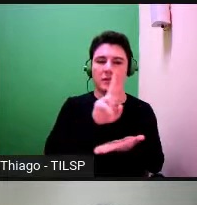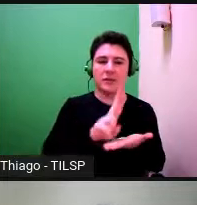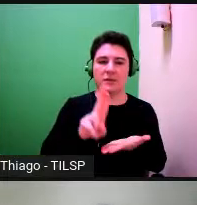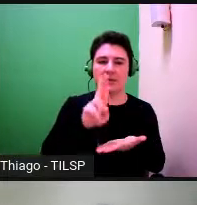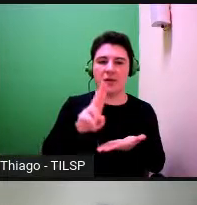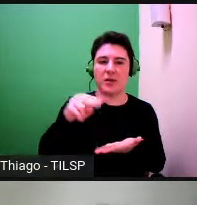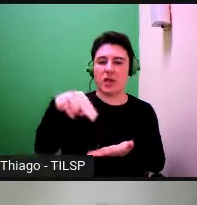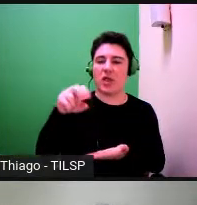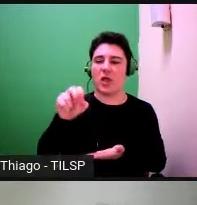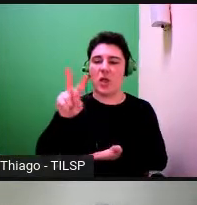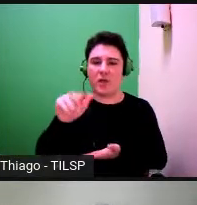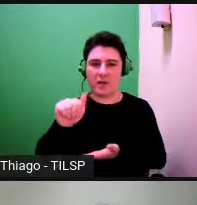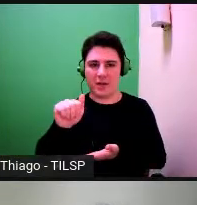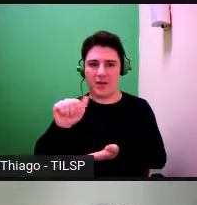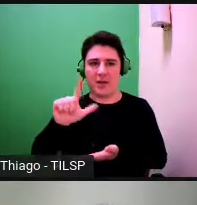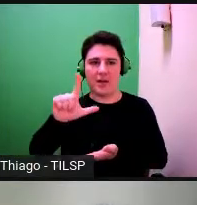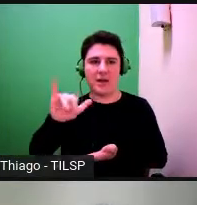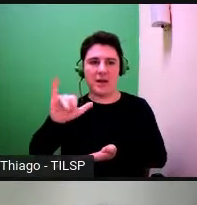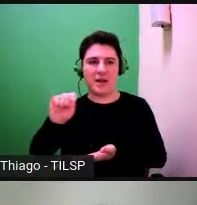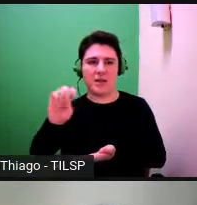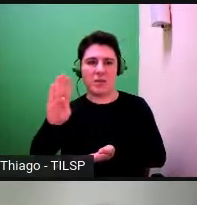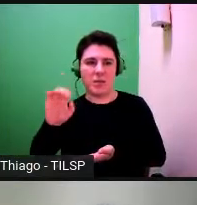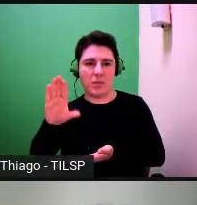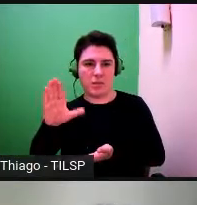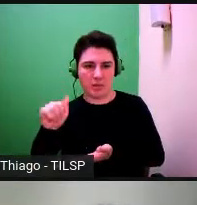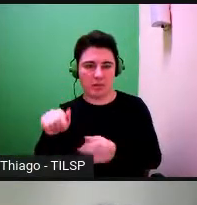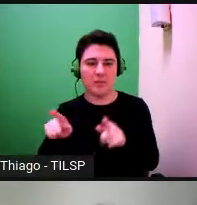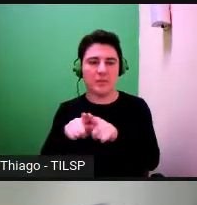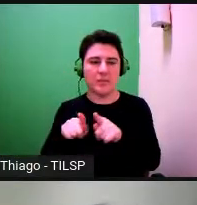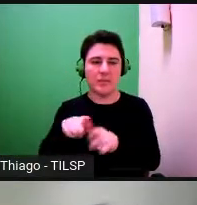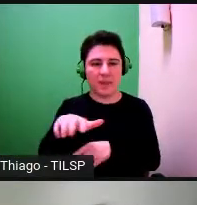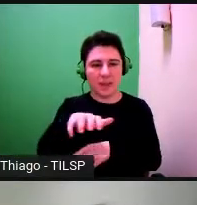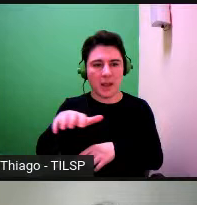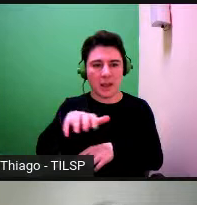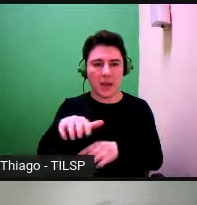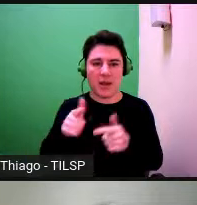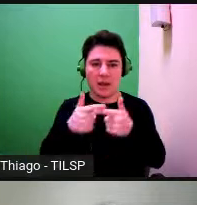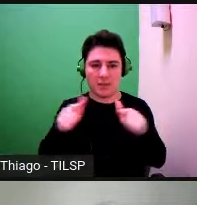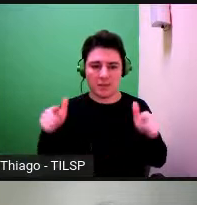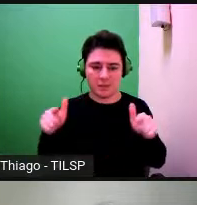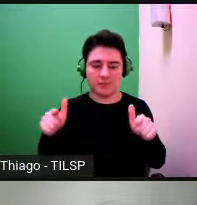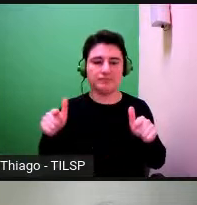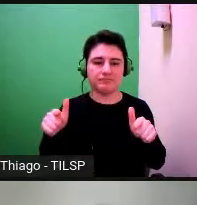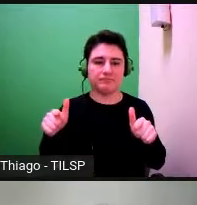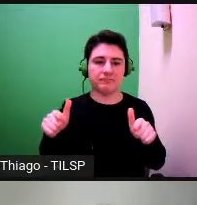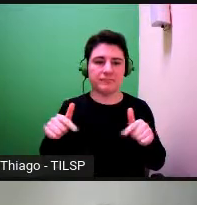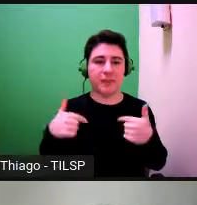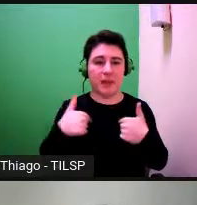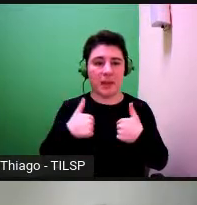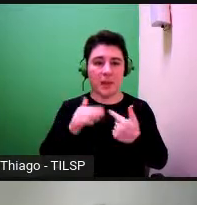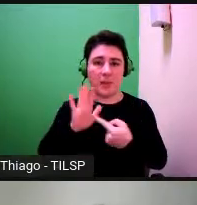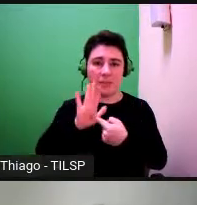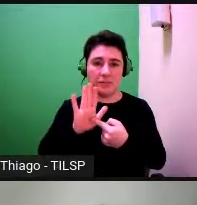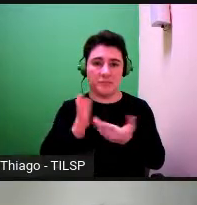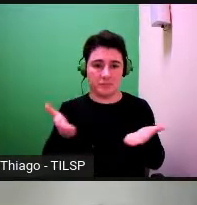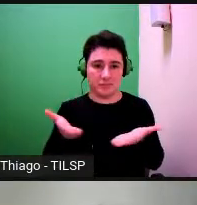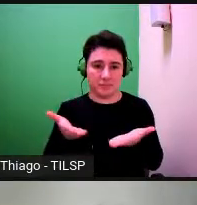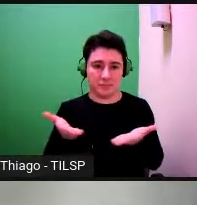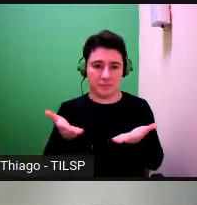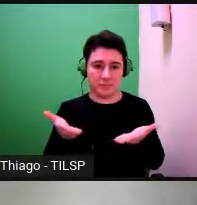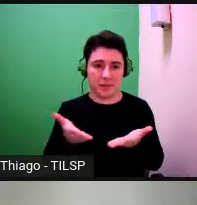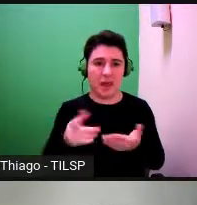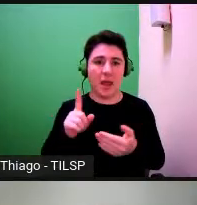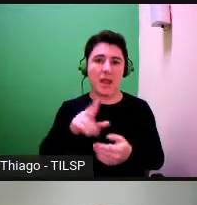de gramática e texto do Centro de Linguística da Universidade Nova de Lisboa, aquilo que vou apresentar, como quase tudo, é